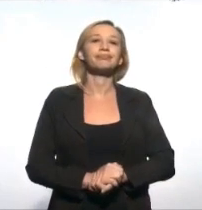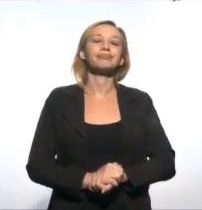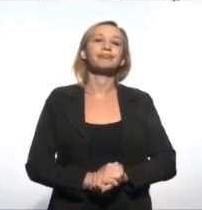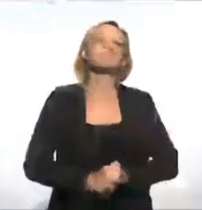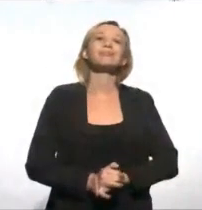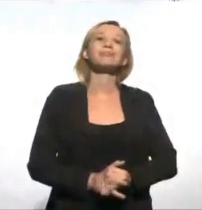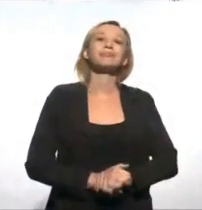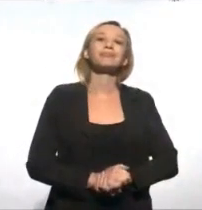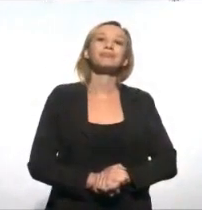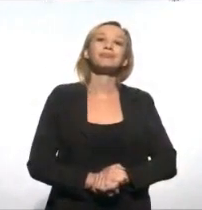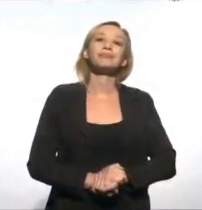todos aí.